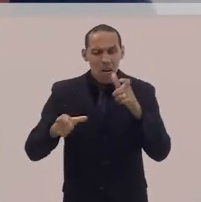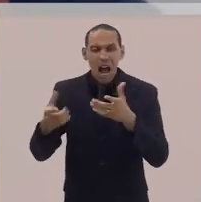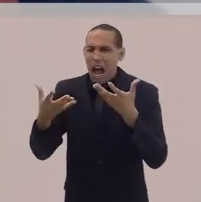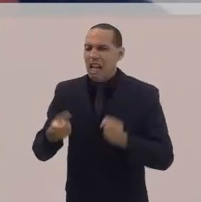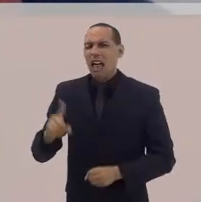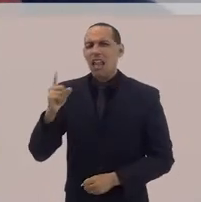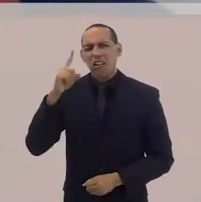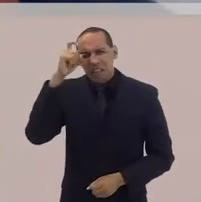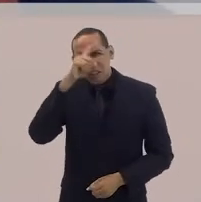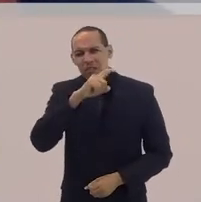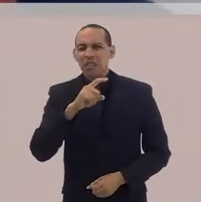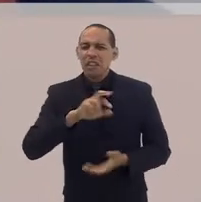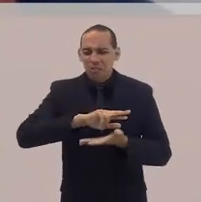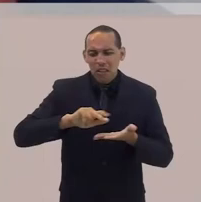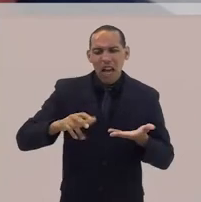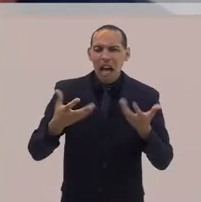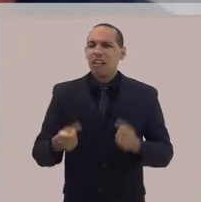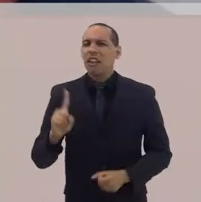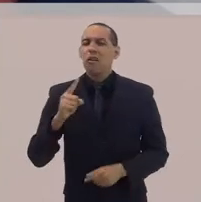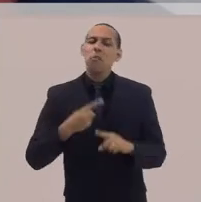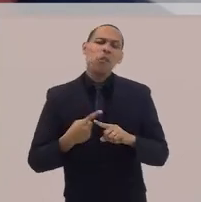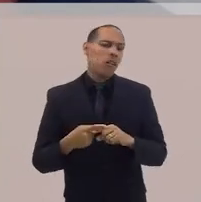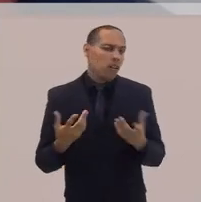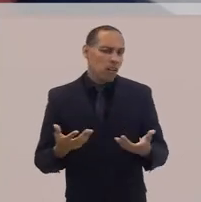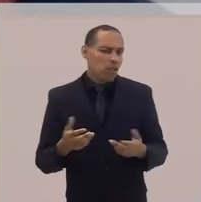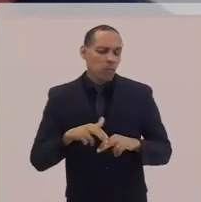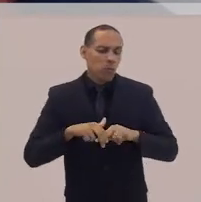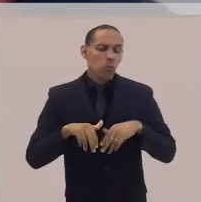aceitar essa questão da diversidade?